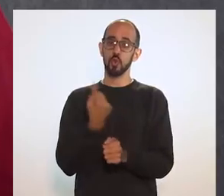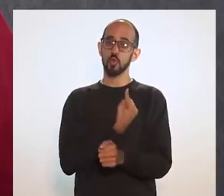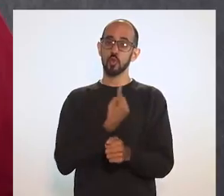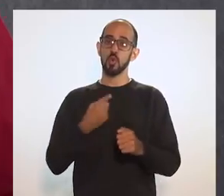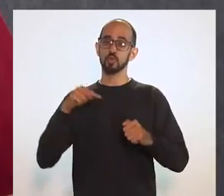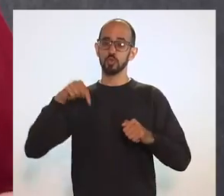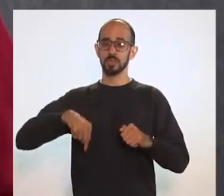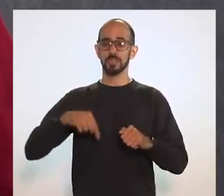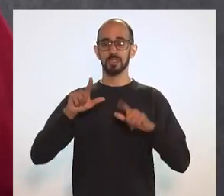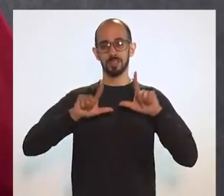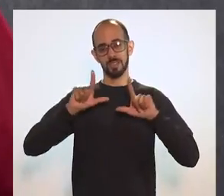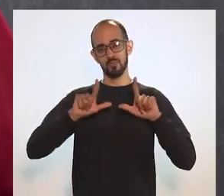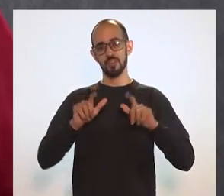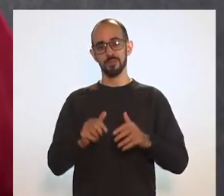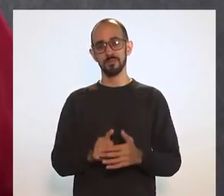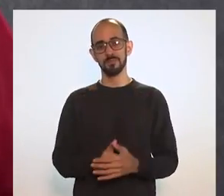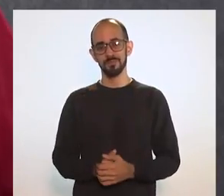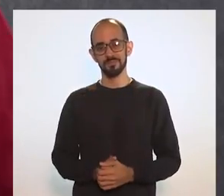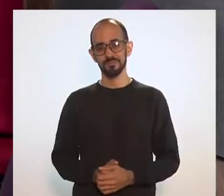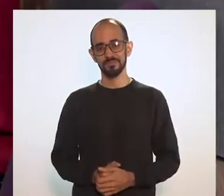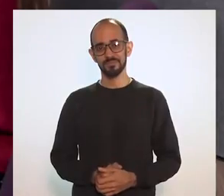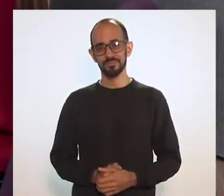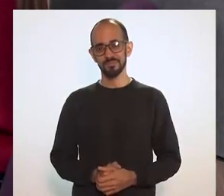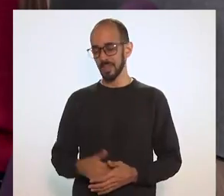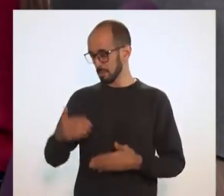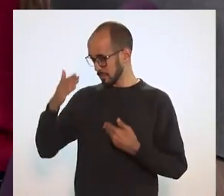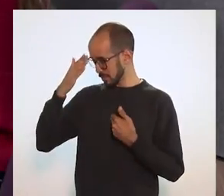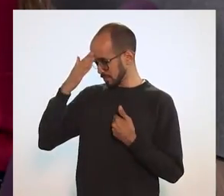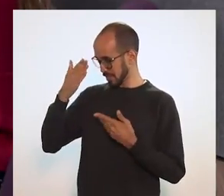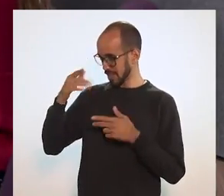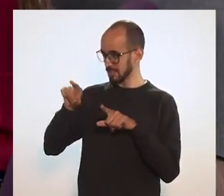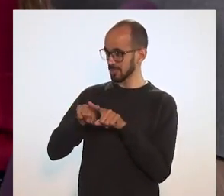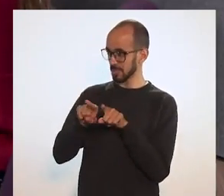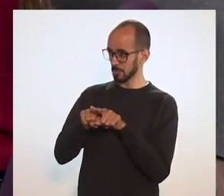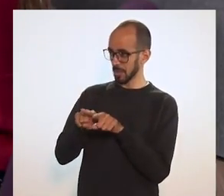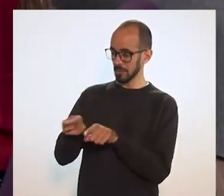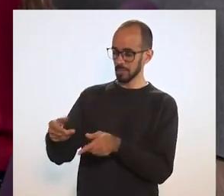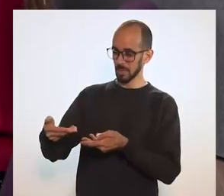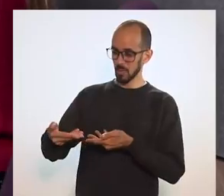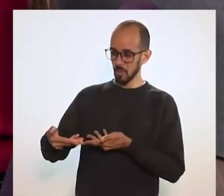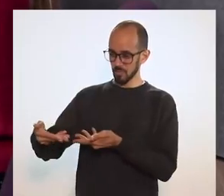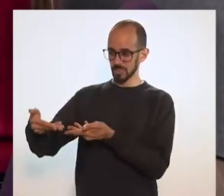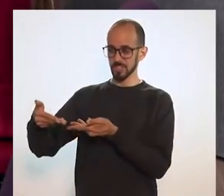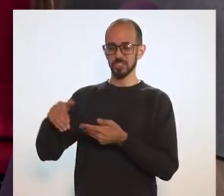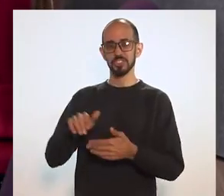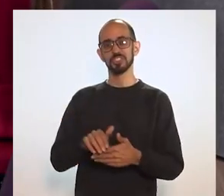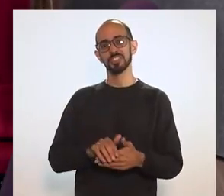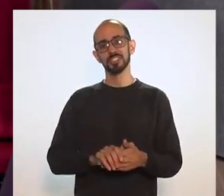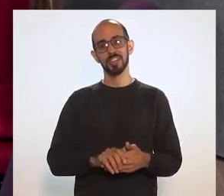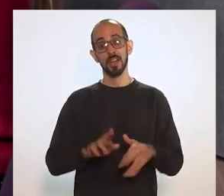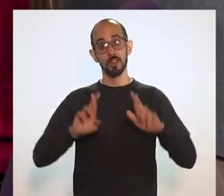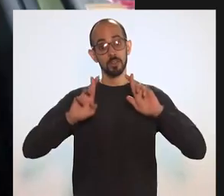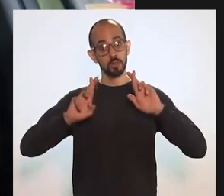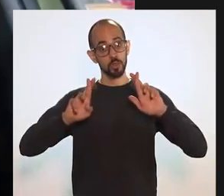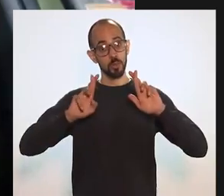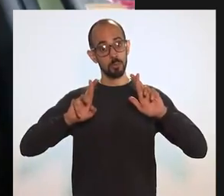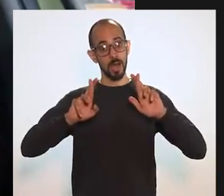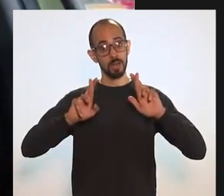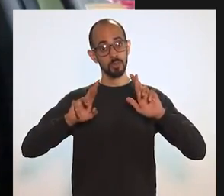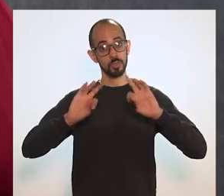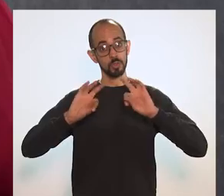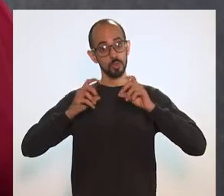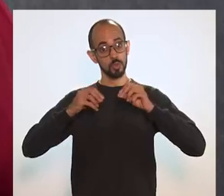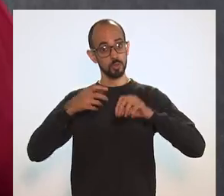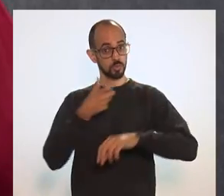por estar conosco aqui na TV Alerj. Obrigado, um grande prazer estar com vocês. Obrigada pelo convite. Agora